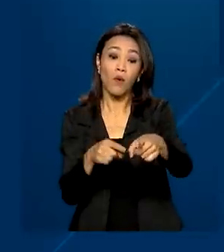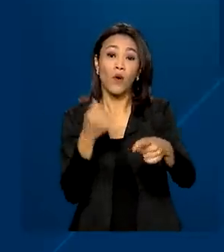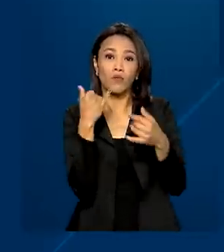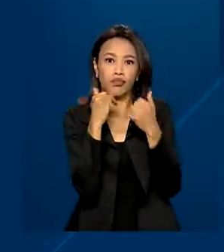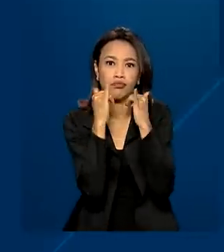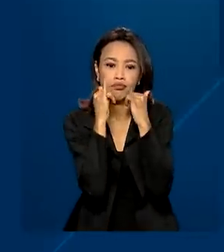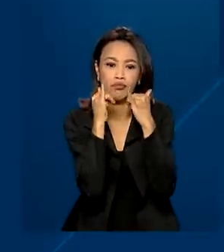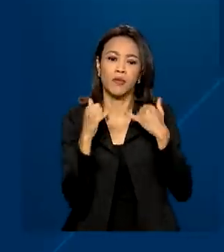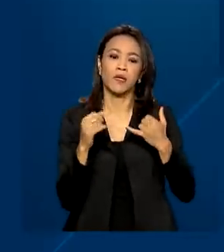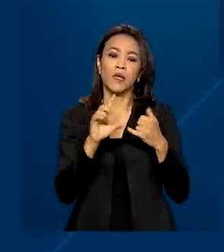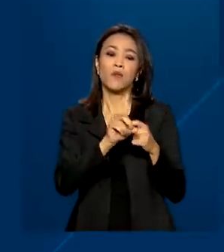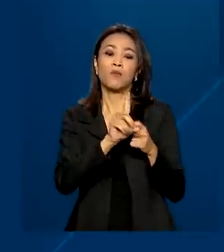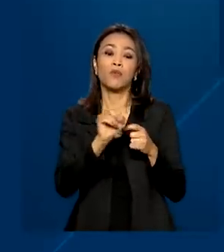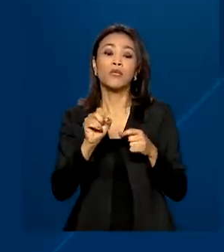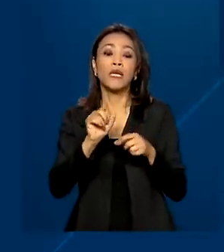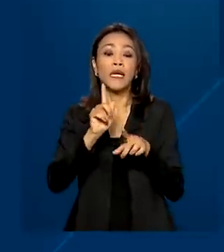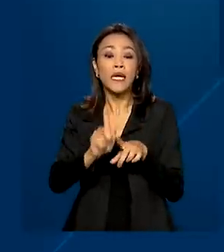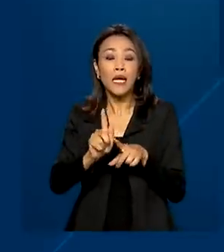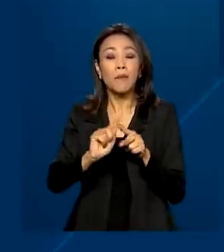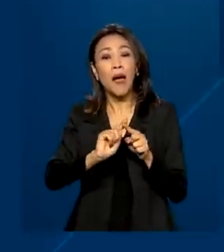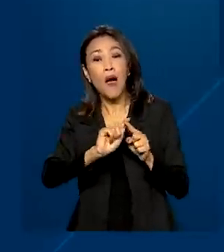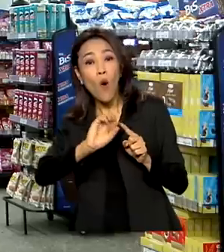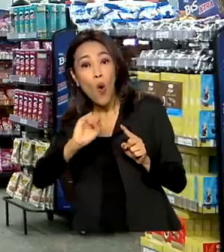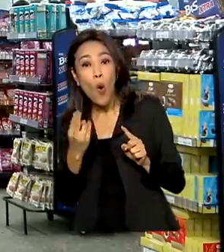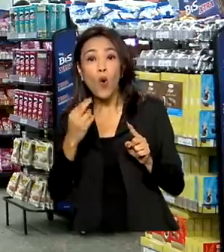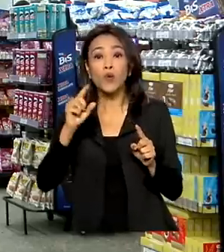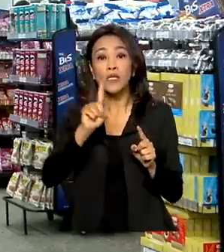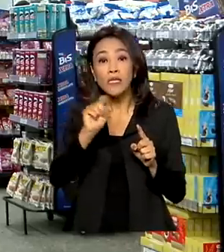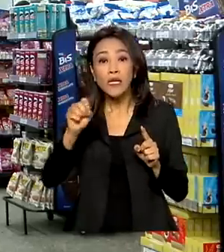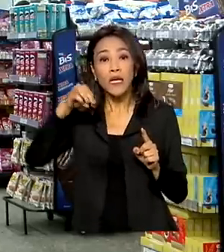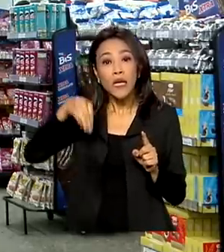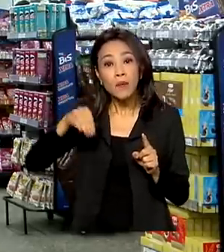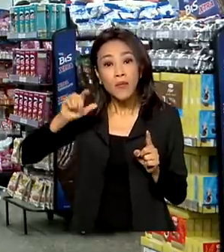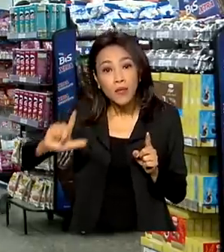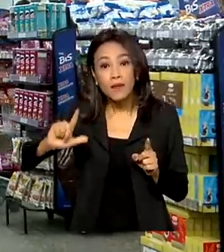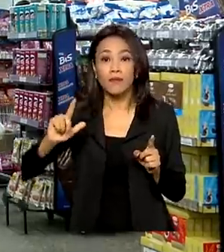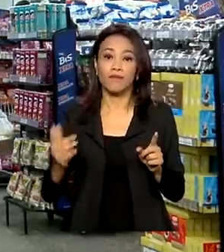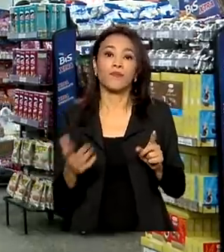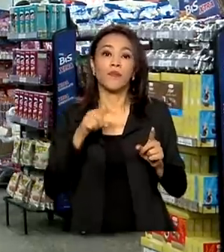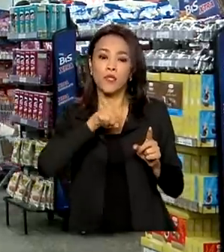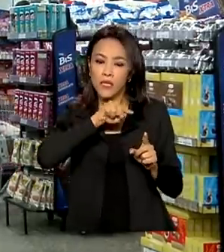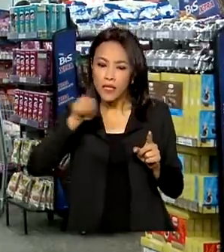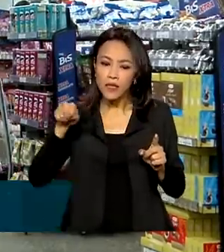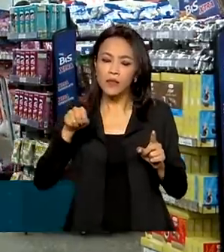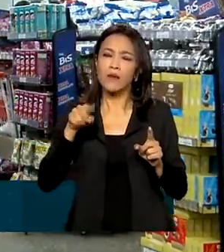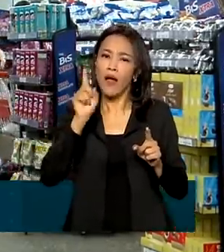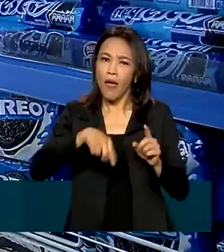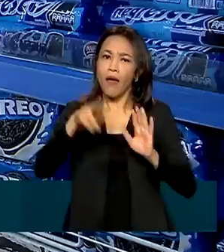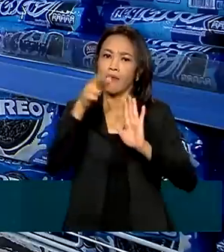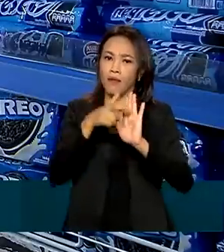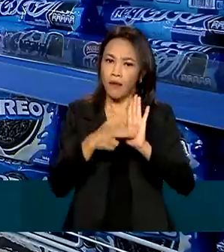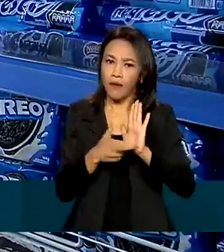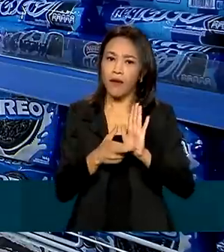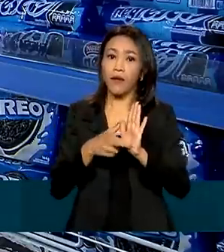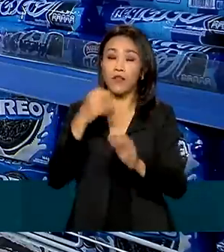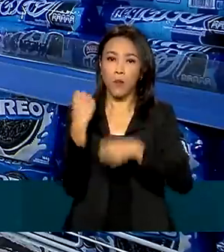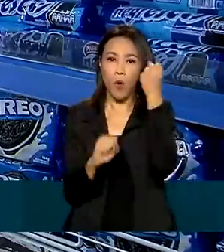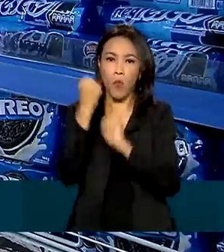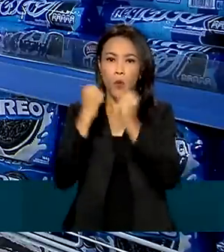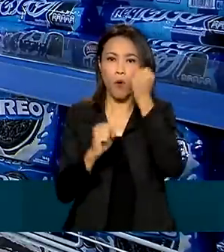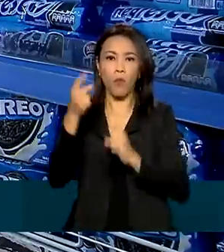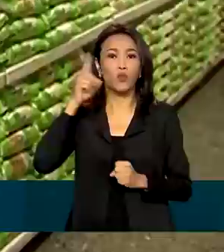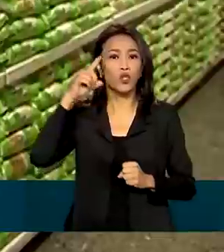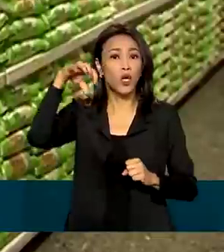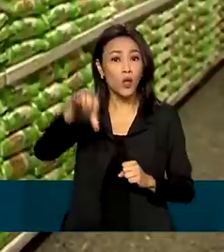100 mililitros, para ajudar na comparação de produtos. A nova regra vale para os produtos que forem fabricados a partir de 9 de outubro.